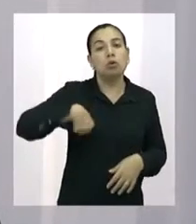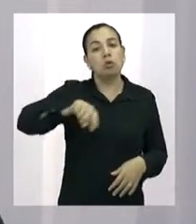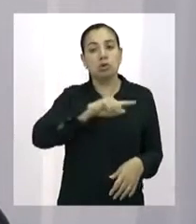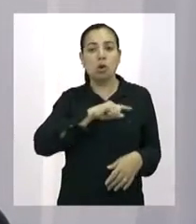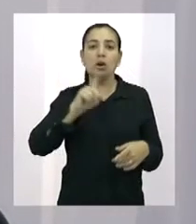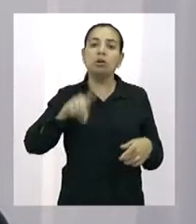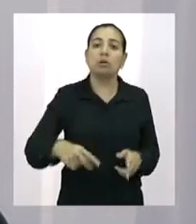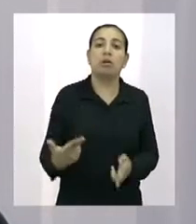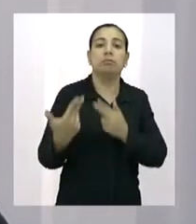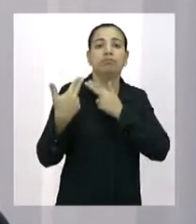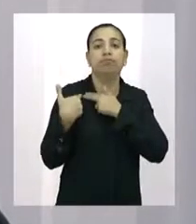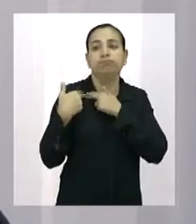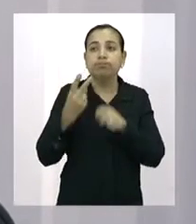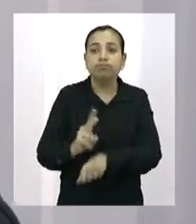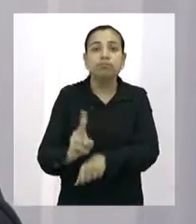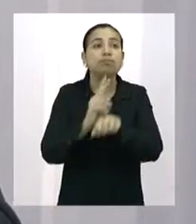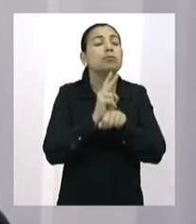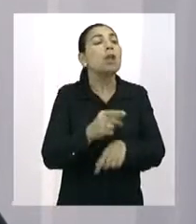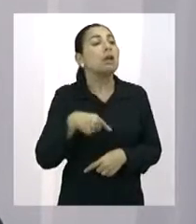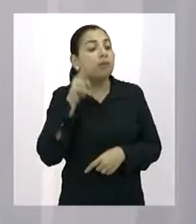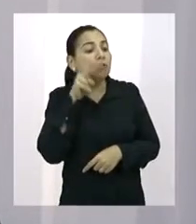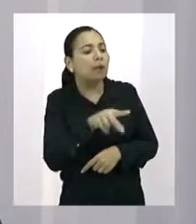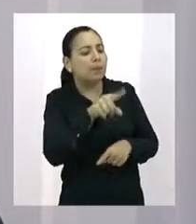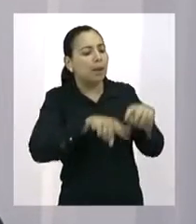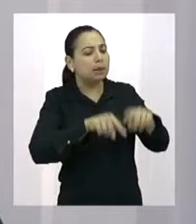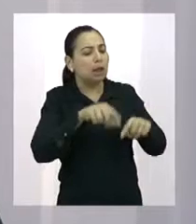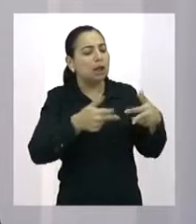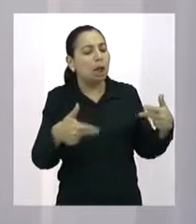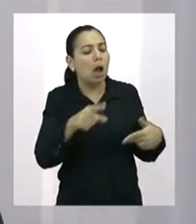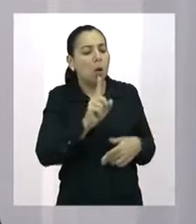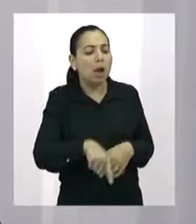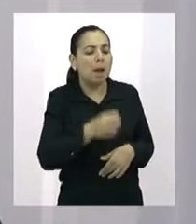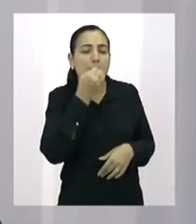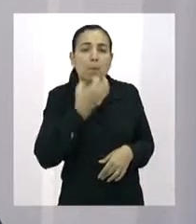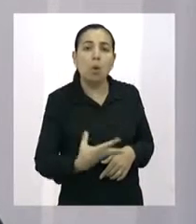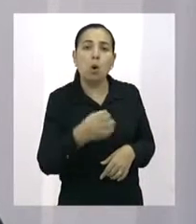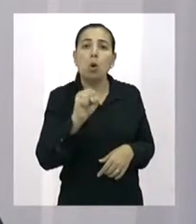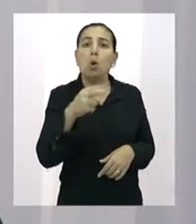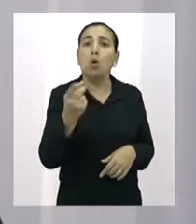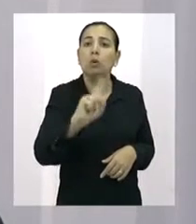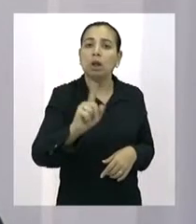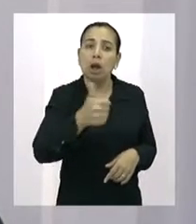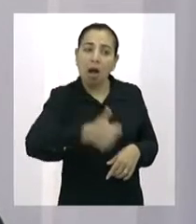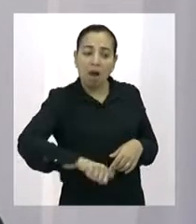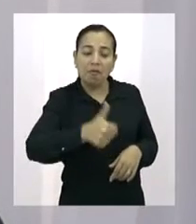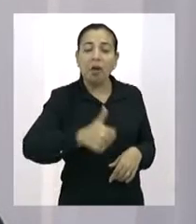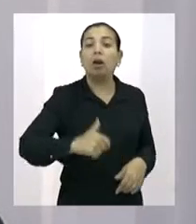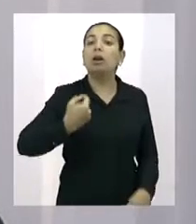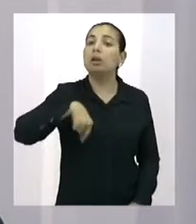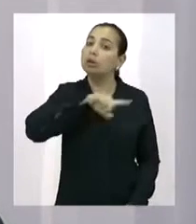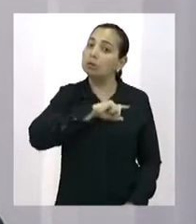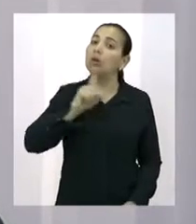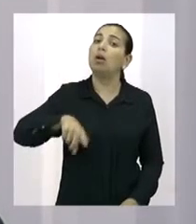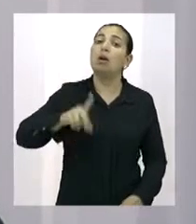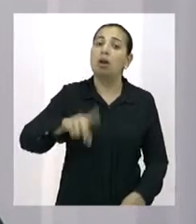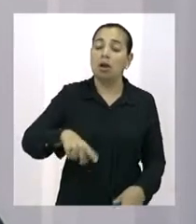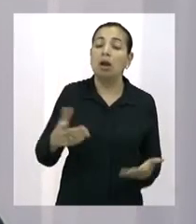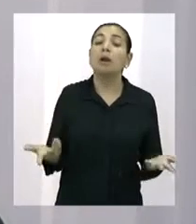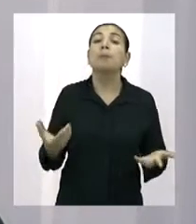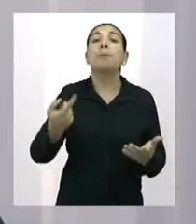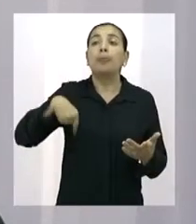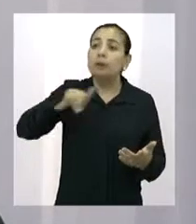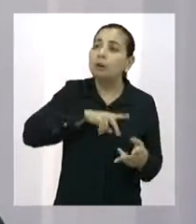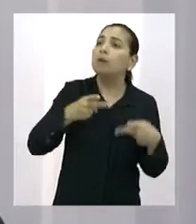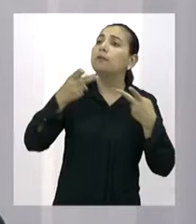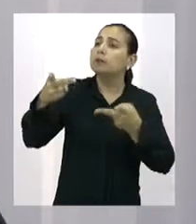utilizada, material de qualidade ou não. Se está cumprindo o prazo para a conclusão daquela obra. E visitando as unidades de saúde para